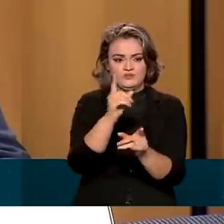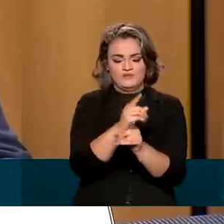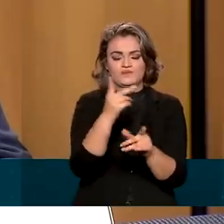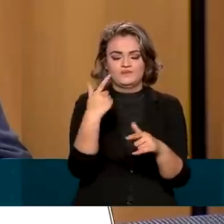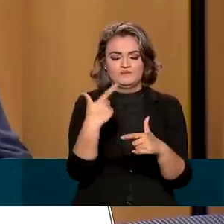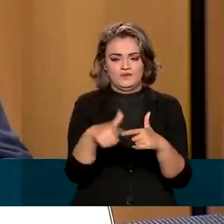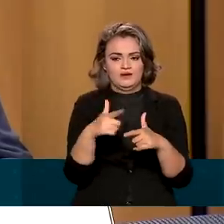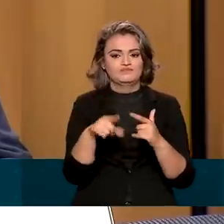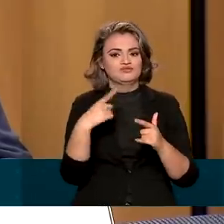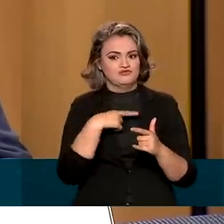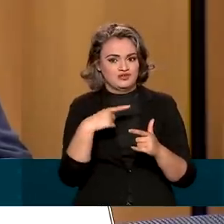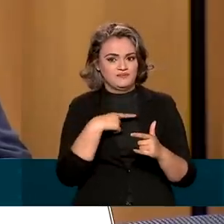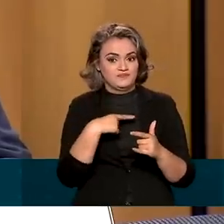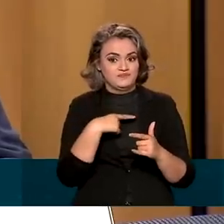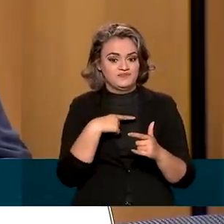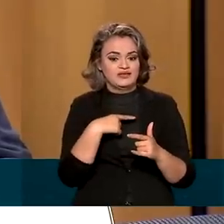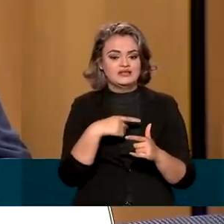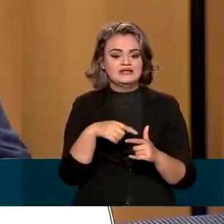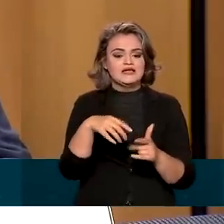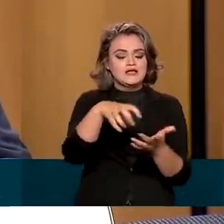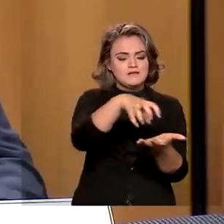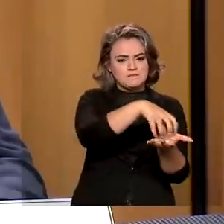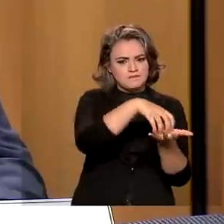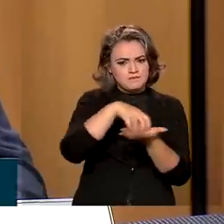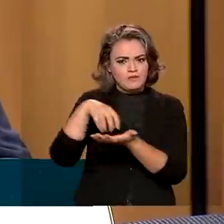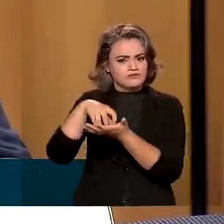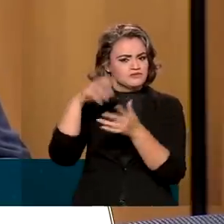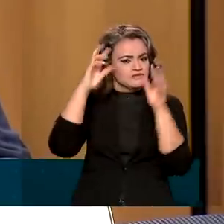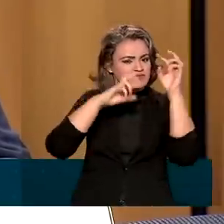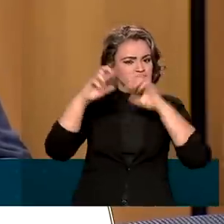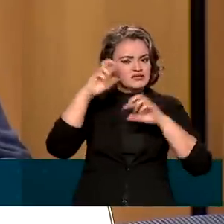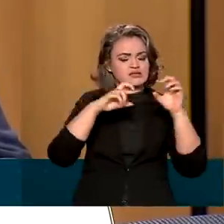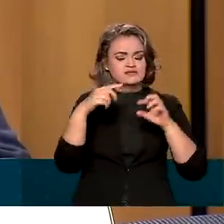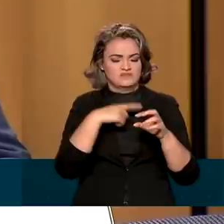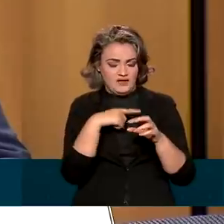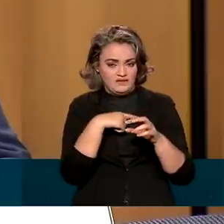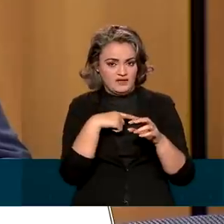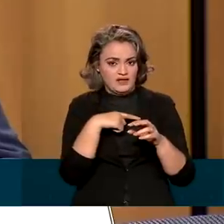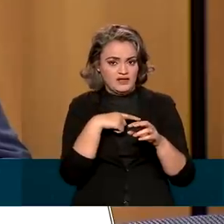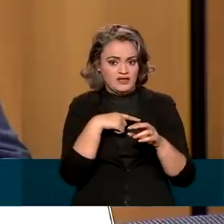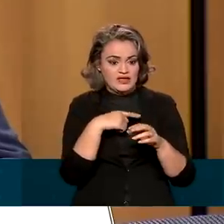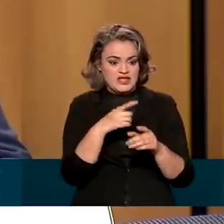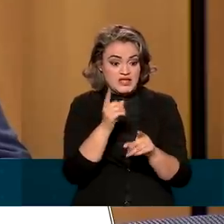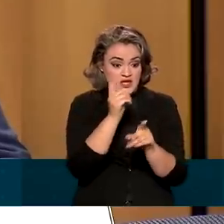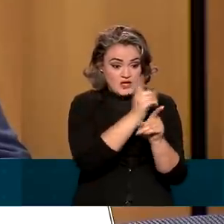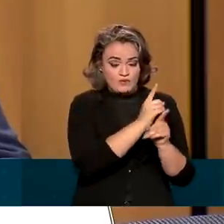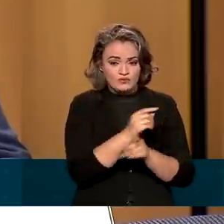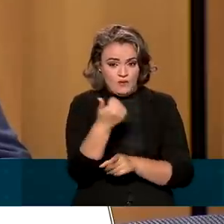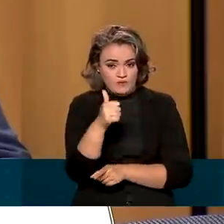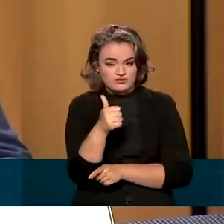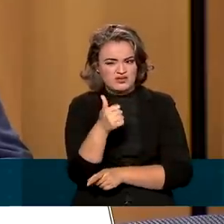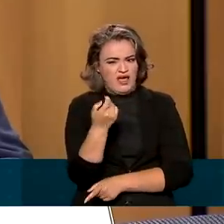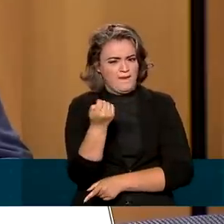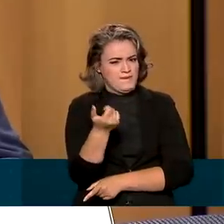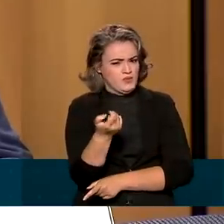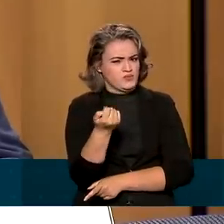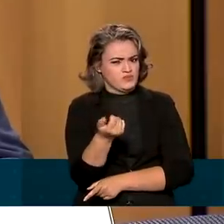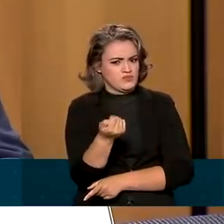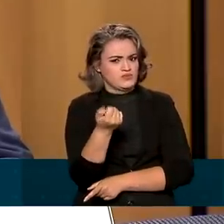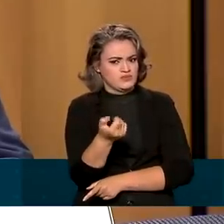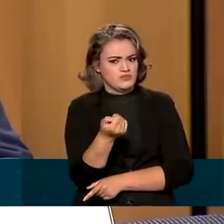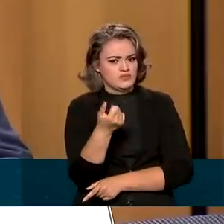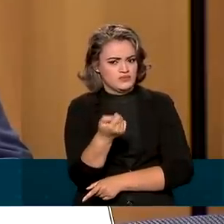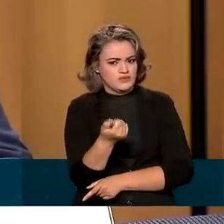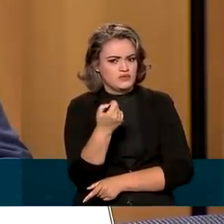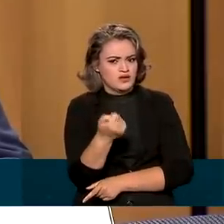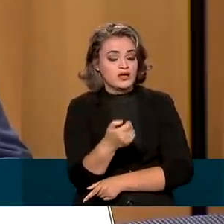Isso, no universo de postos que foram fiscalizados, é um número muito pequeno e demonstra que